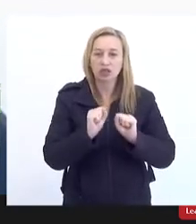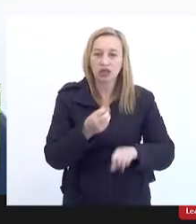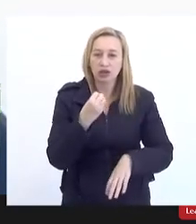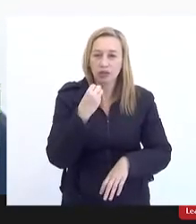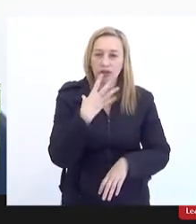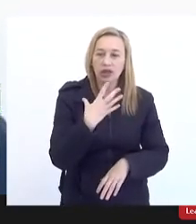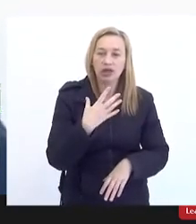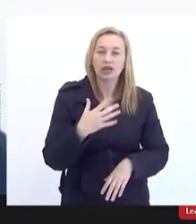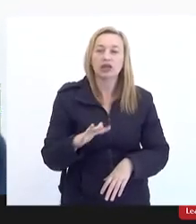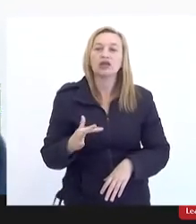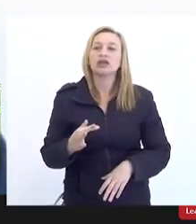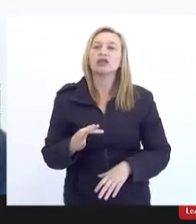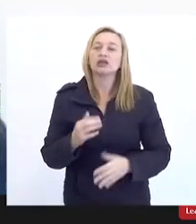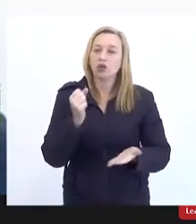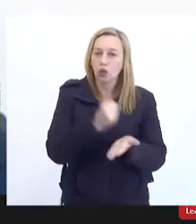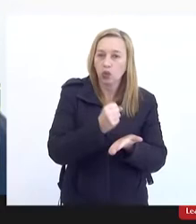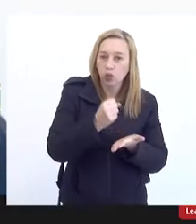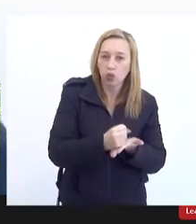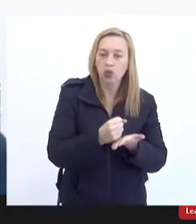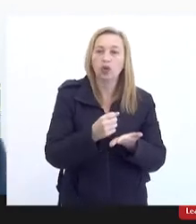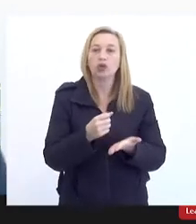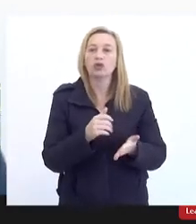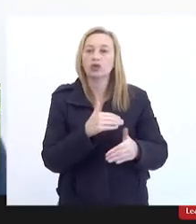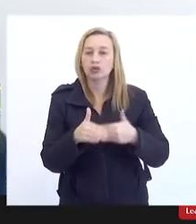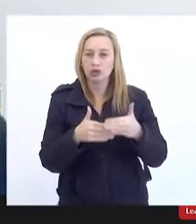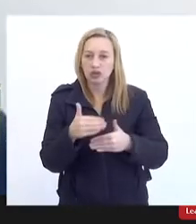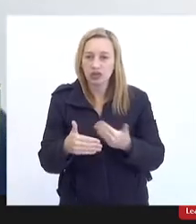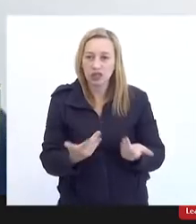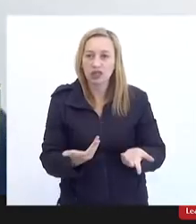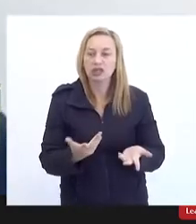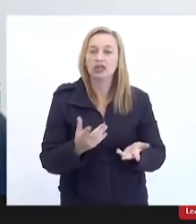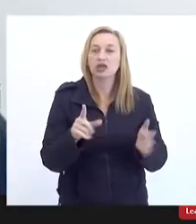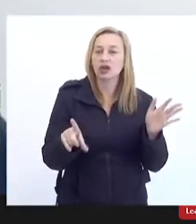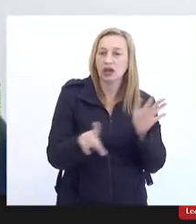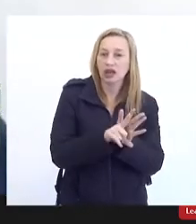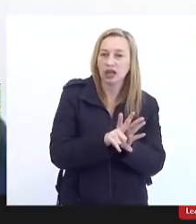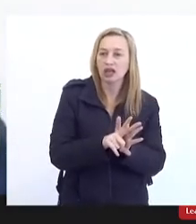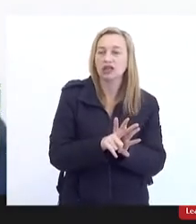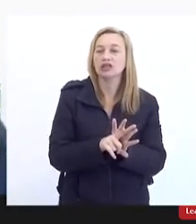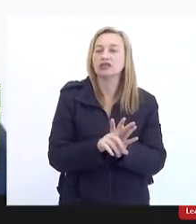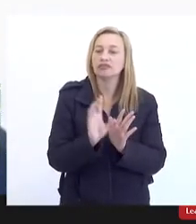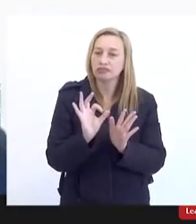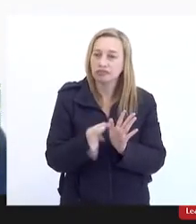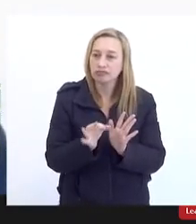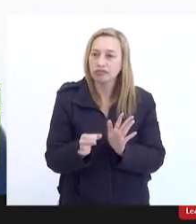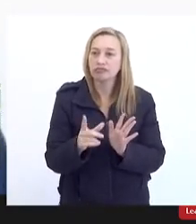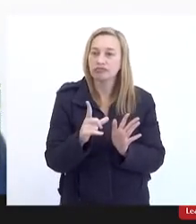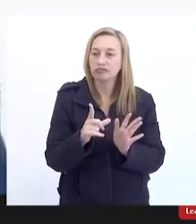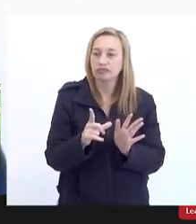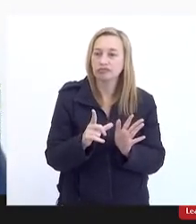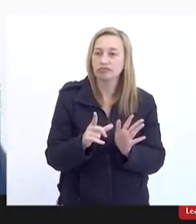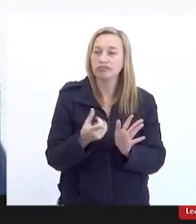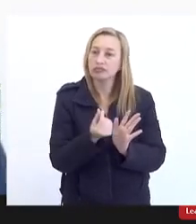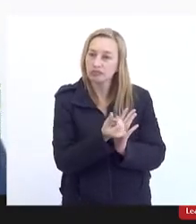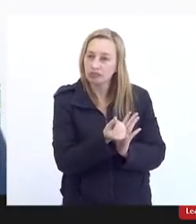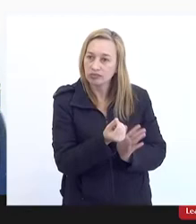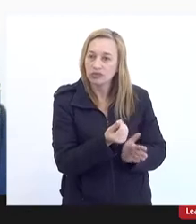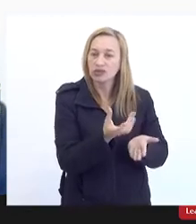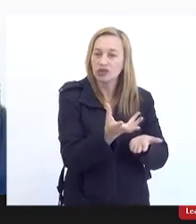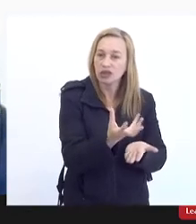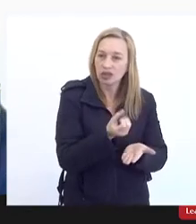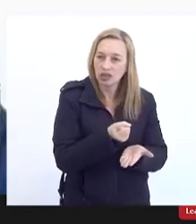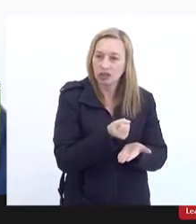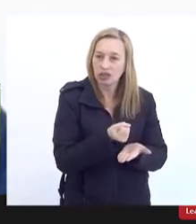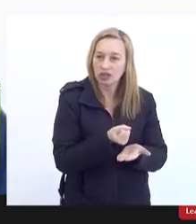previsto em contrato previsto em processo de possessão previsto em lei para que a gente garantisse que o dinheiro que a gente vai receber